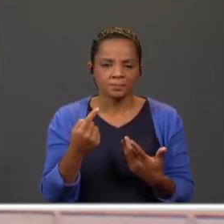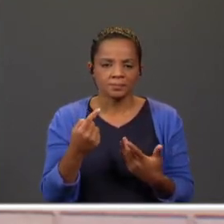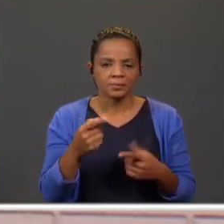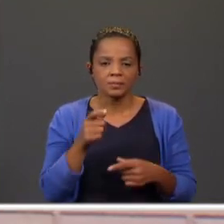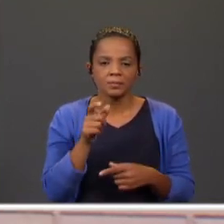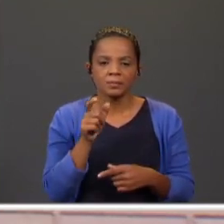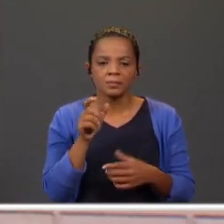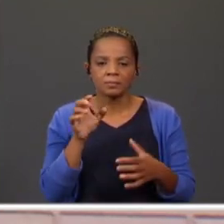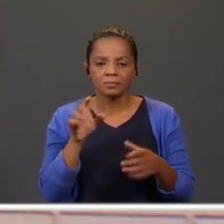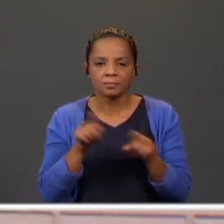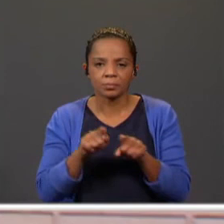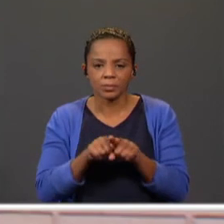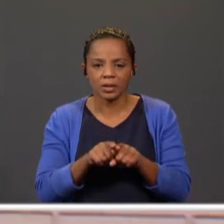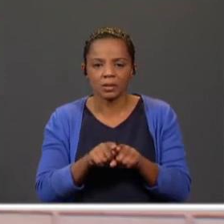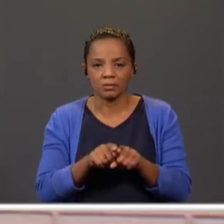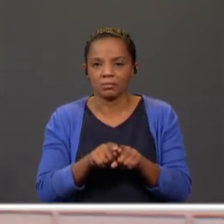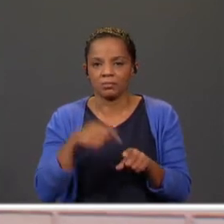para a palavra banha.